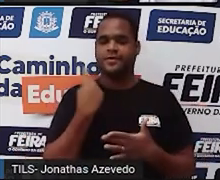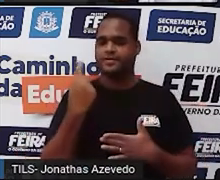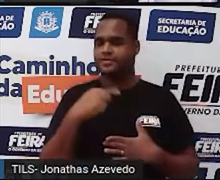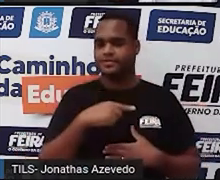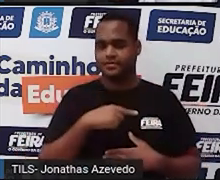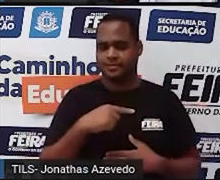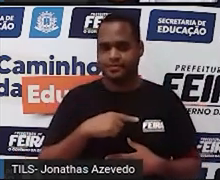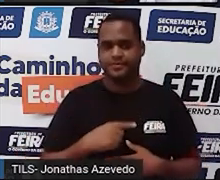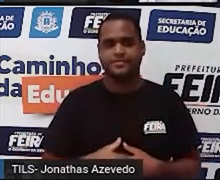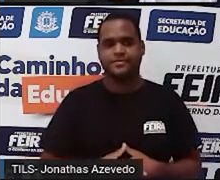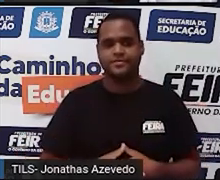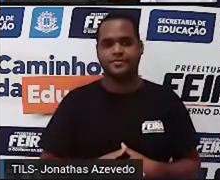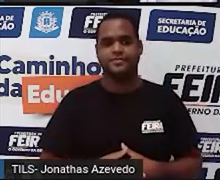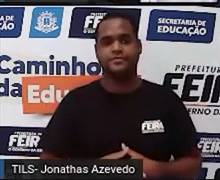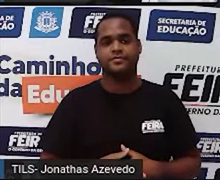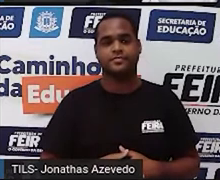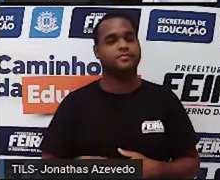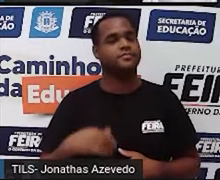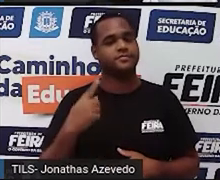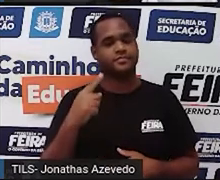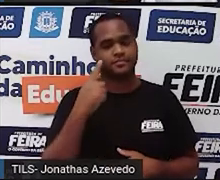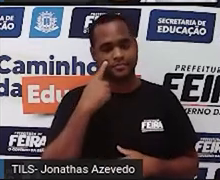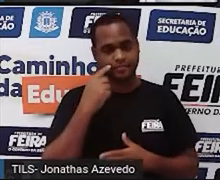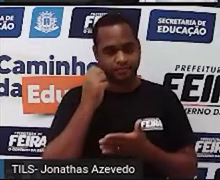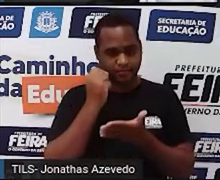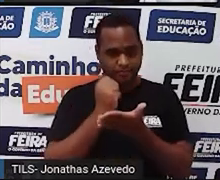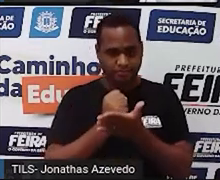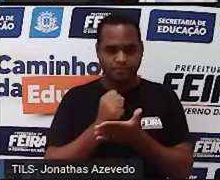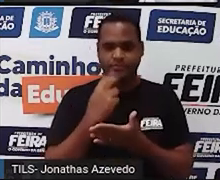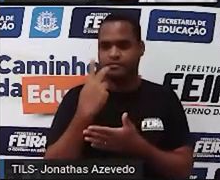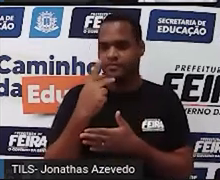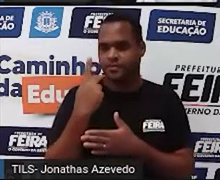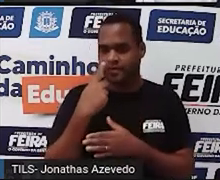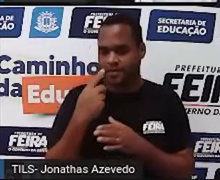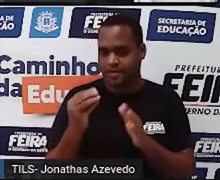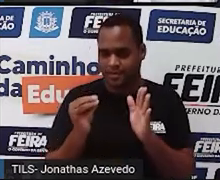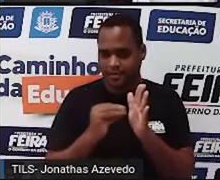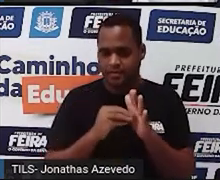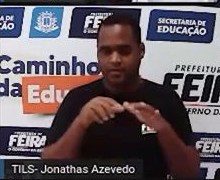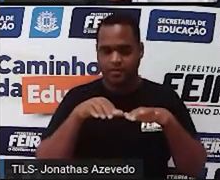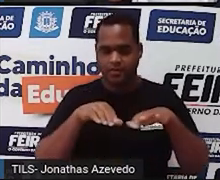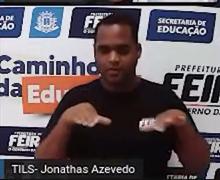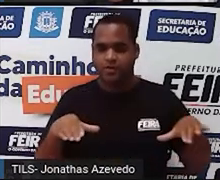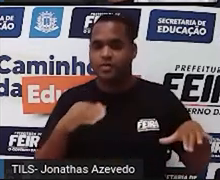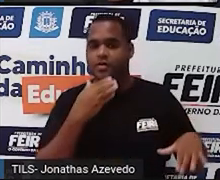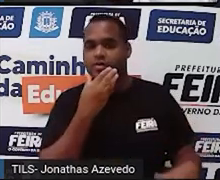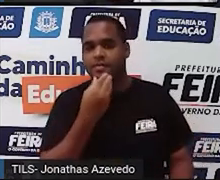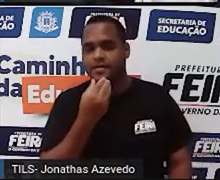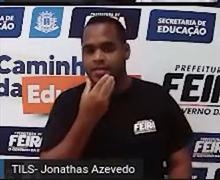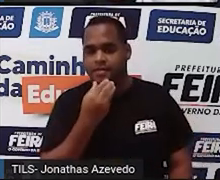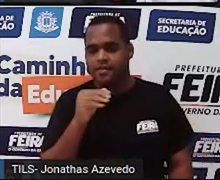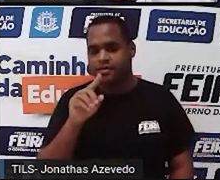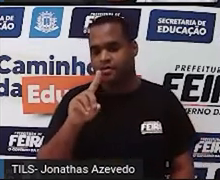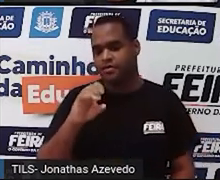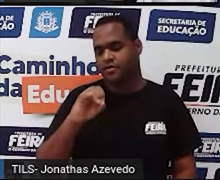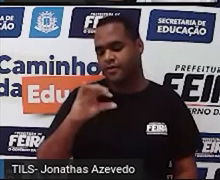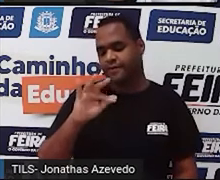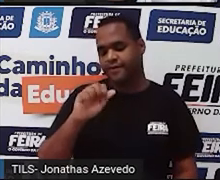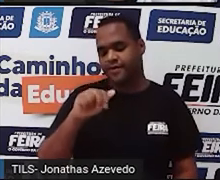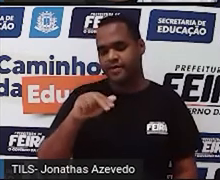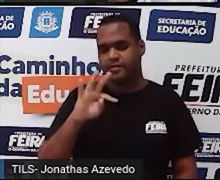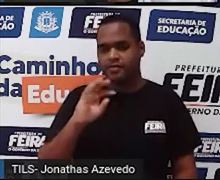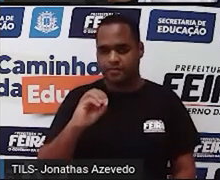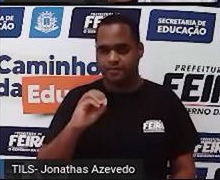Esse foi o enigma colocado no túmulo de Diofanto.